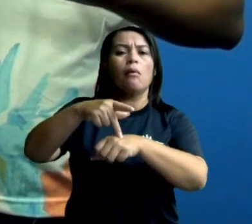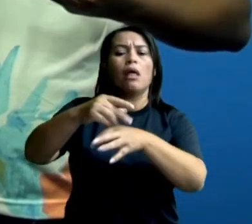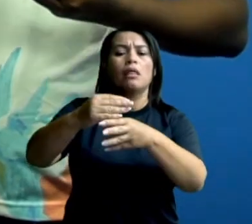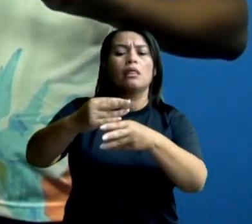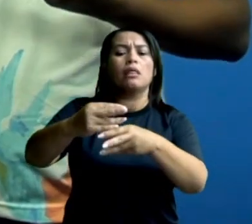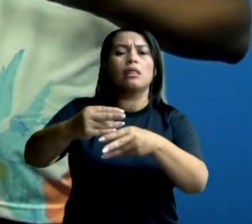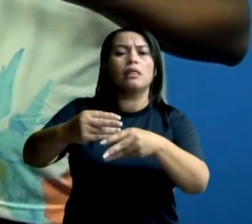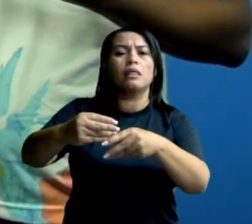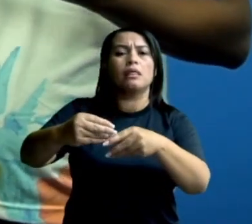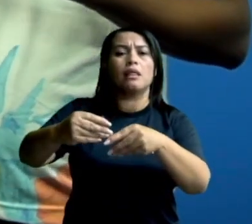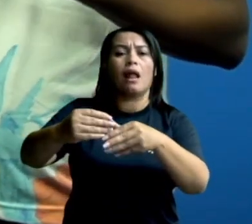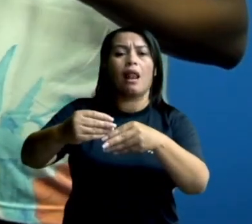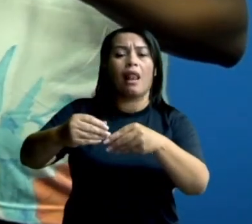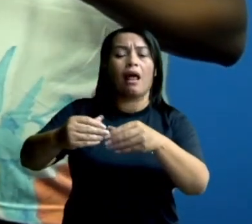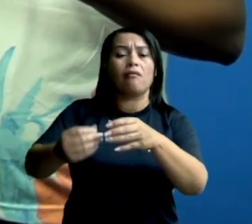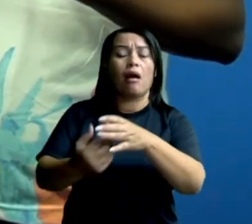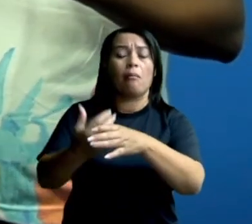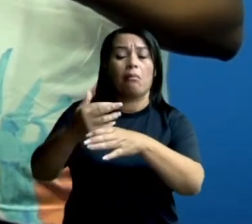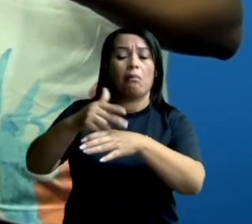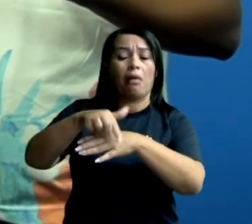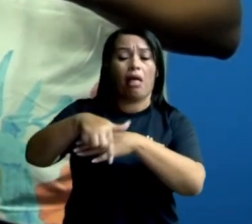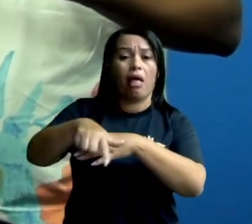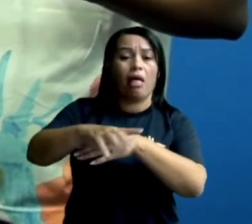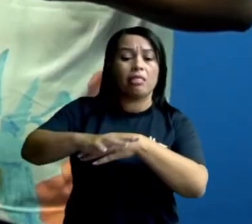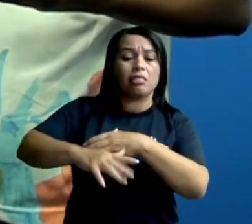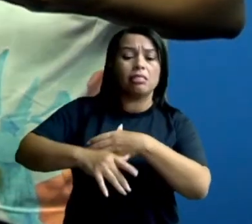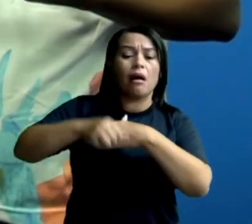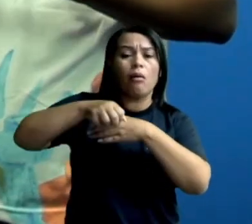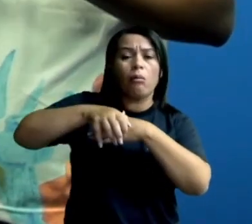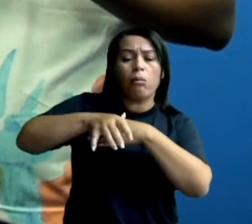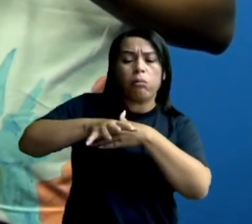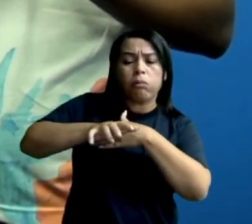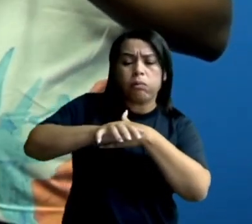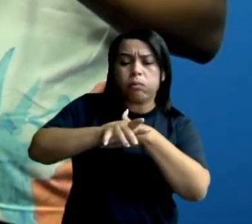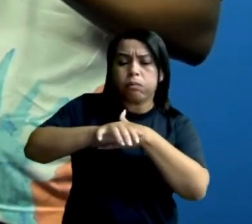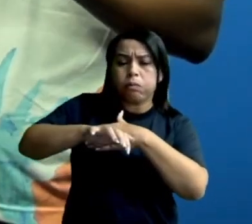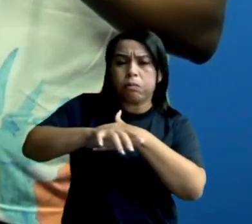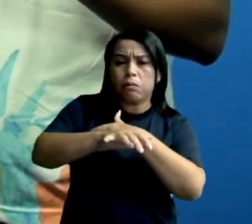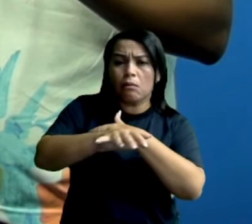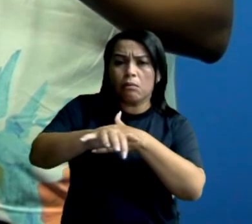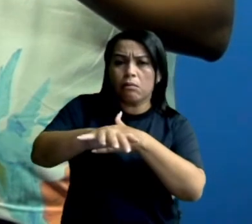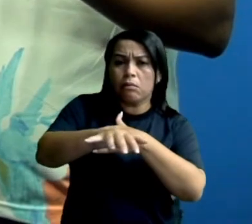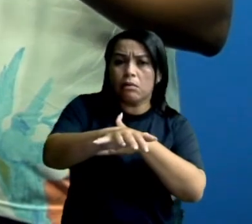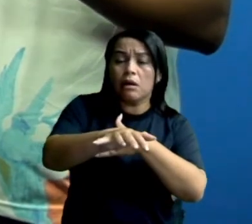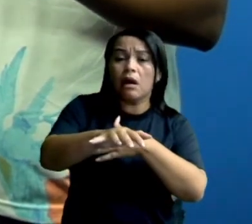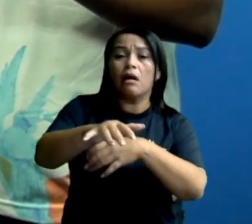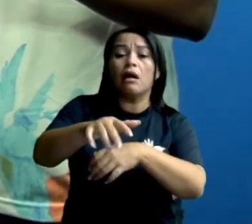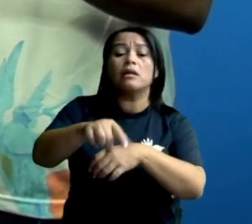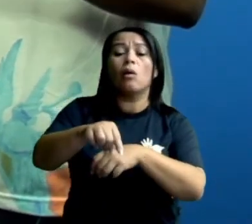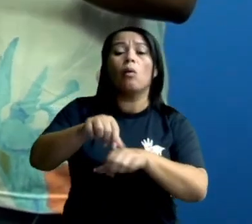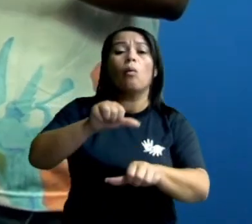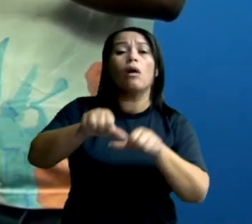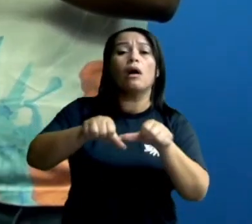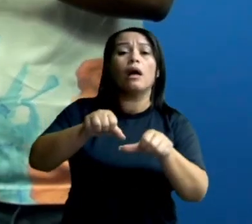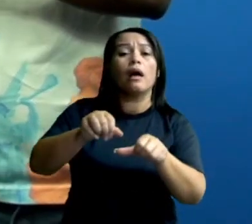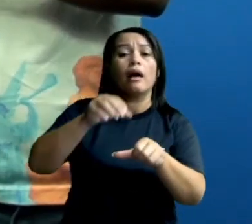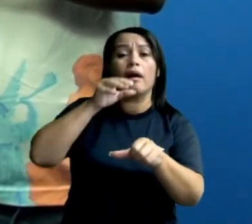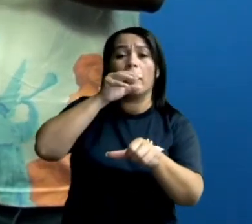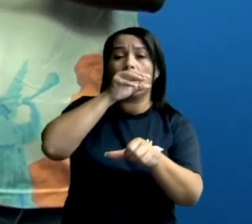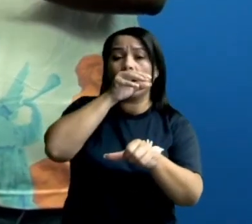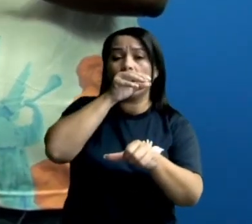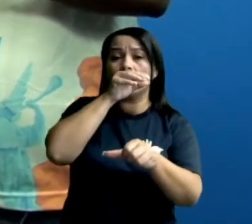a lava surge para a superfície, o magma surge para a superfície e forma a lava. Essa lava é